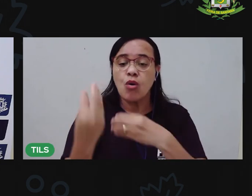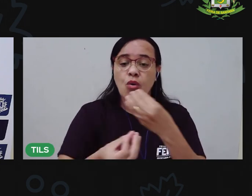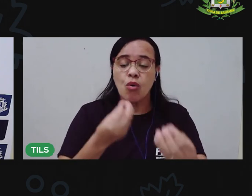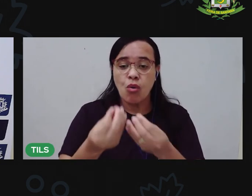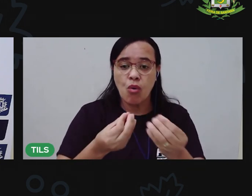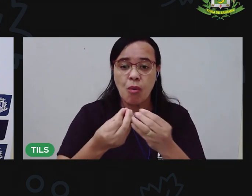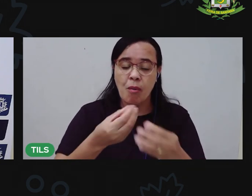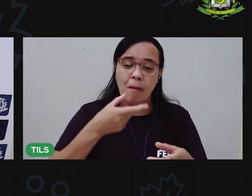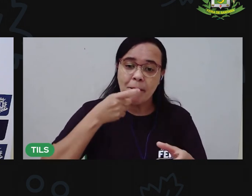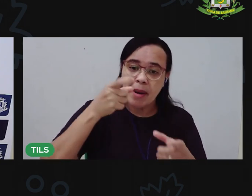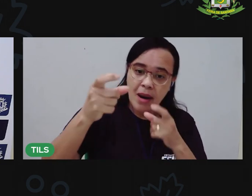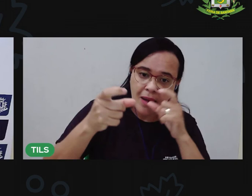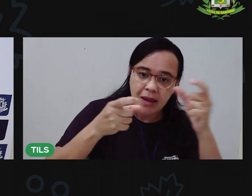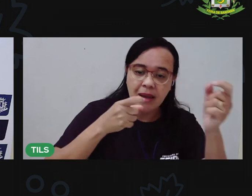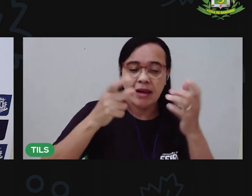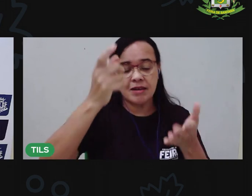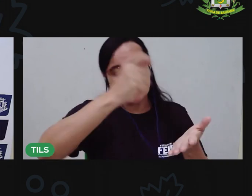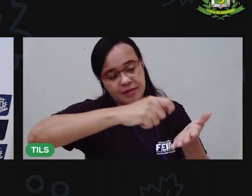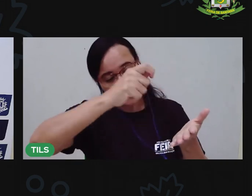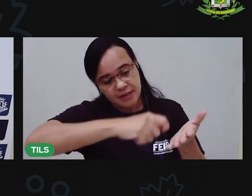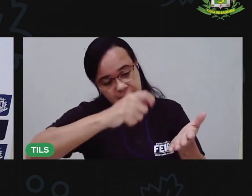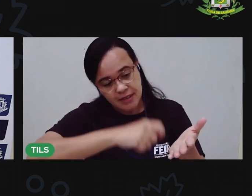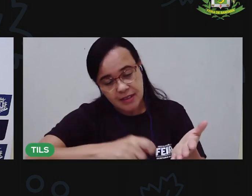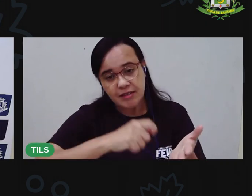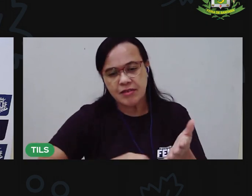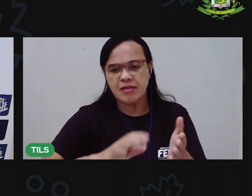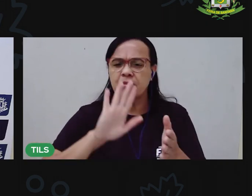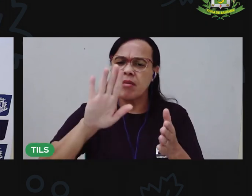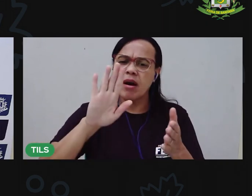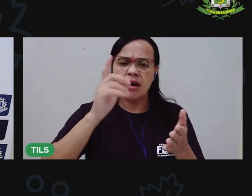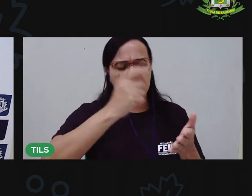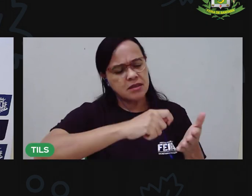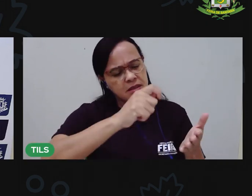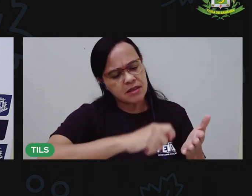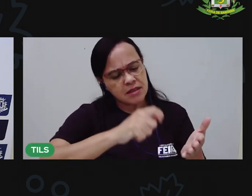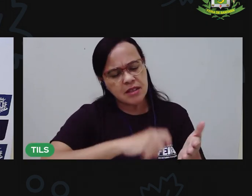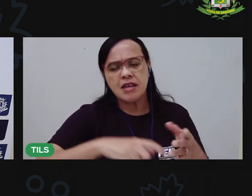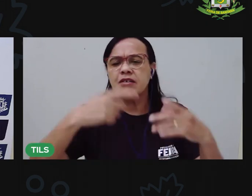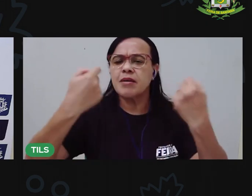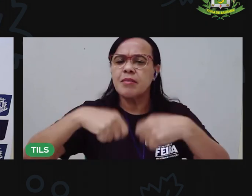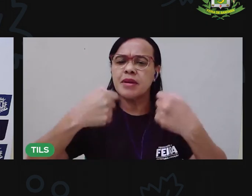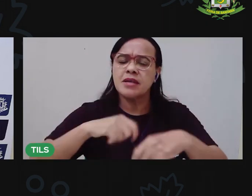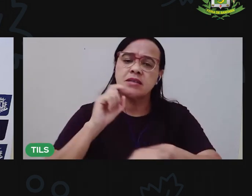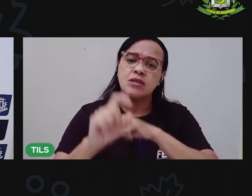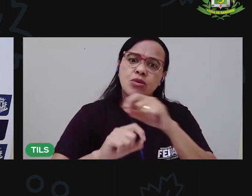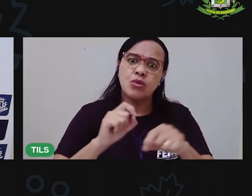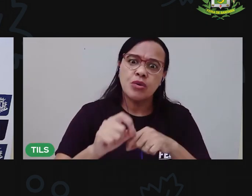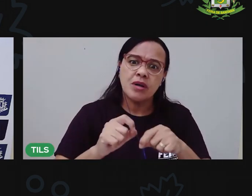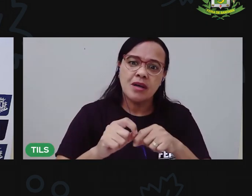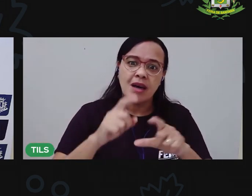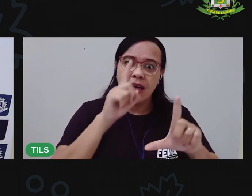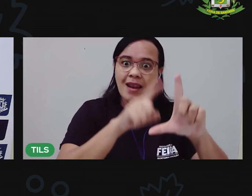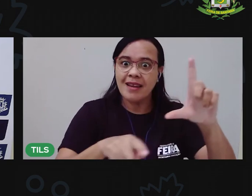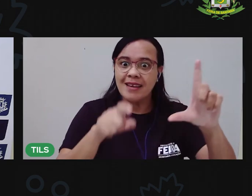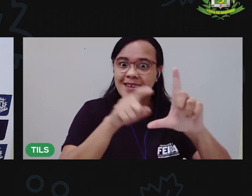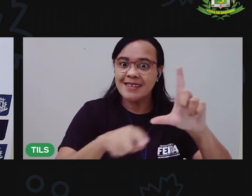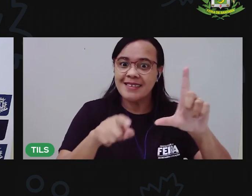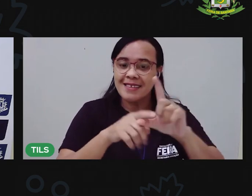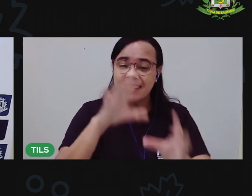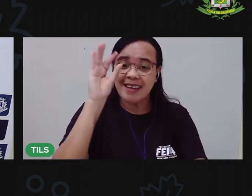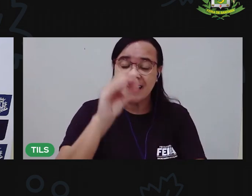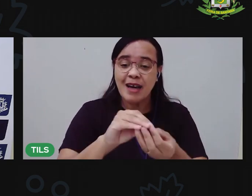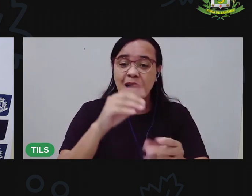palavras E para escrever palavras A gente usa as letras Que juntas Formam